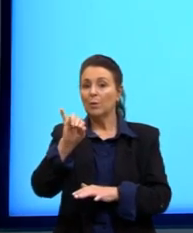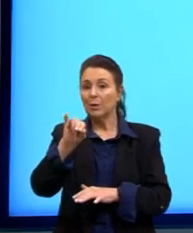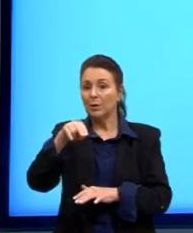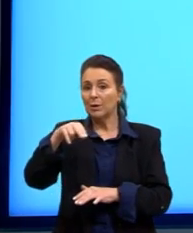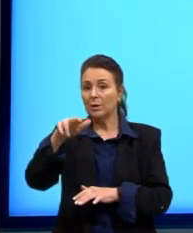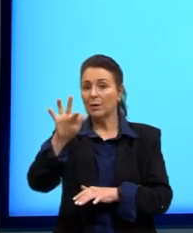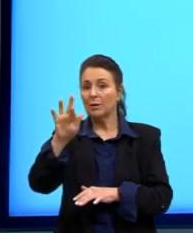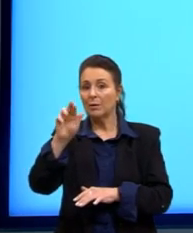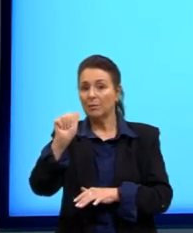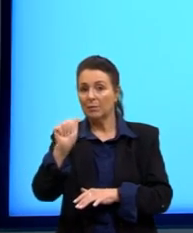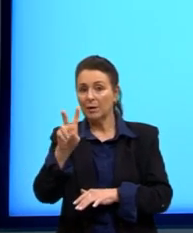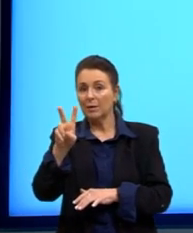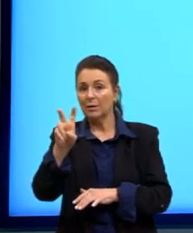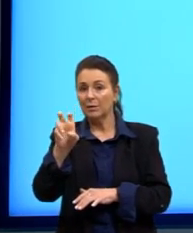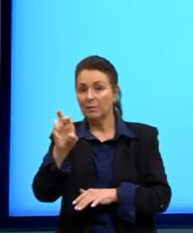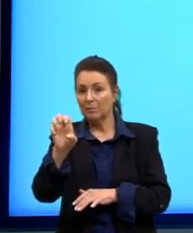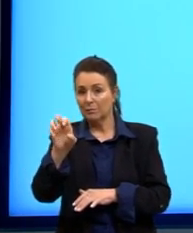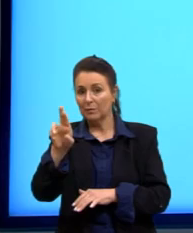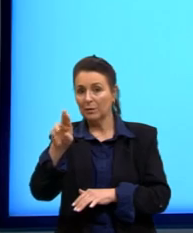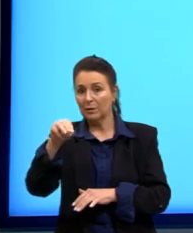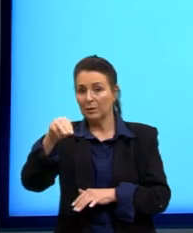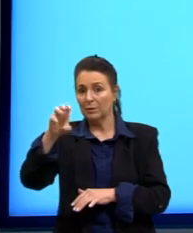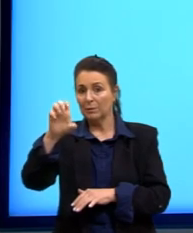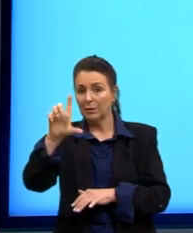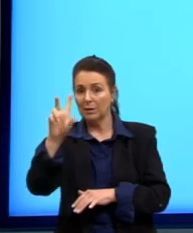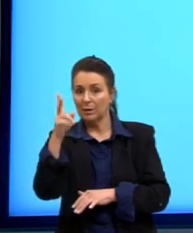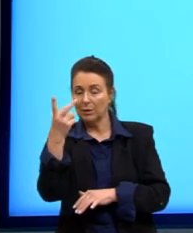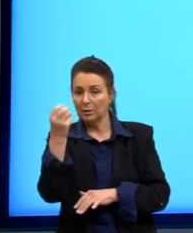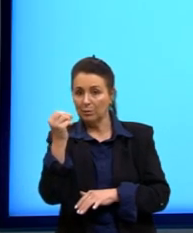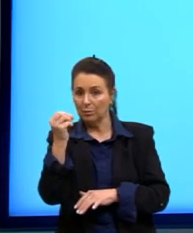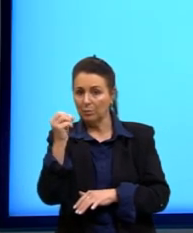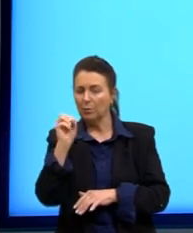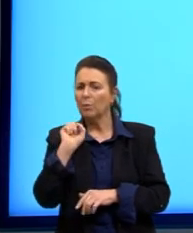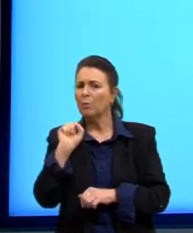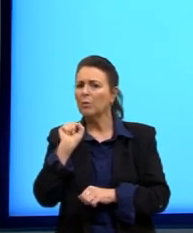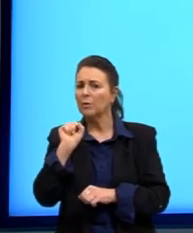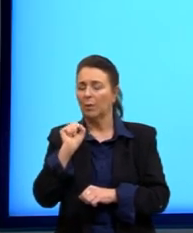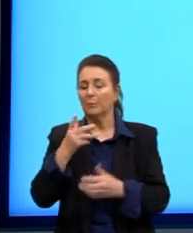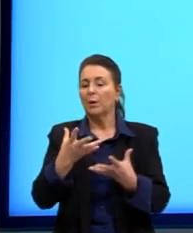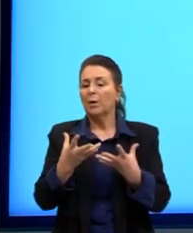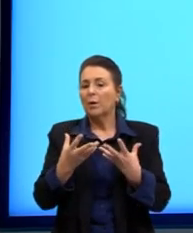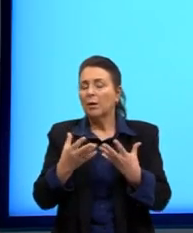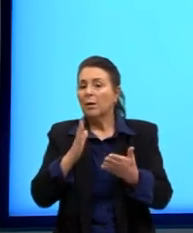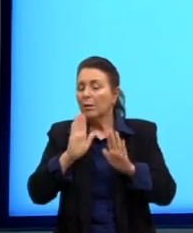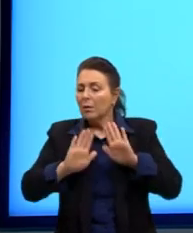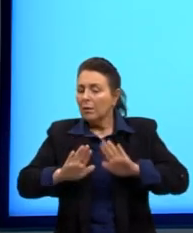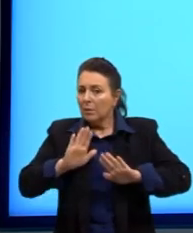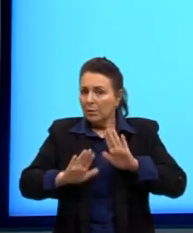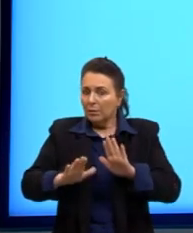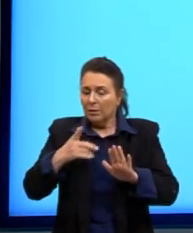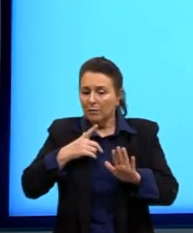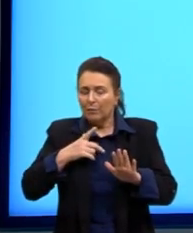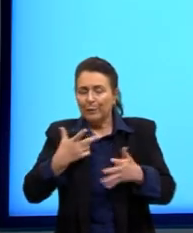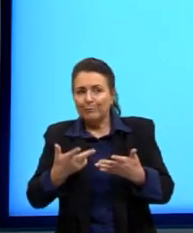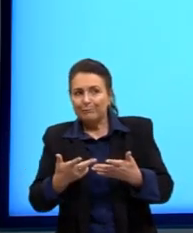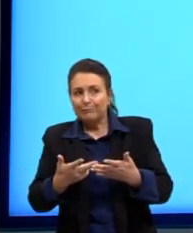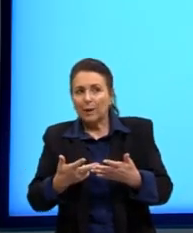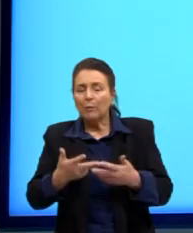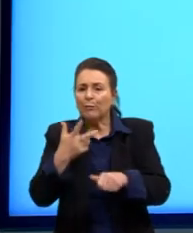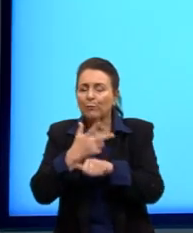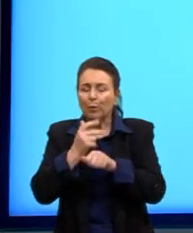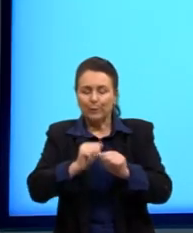que a gente chama. Então, o infravermelho, o que a gente pode associar, né? Muitas vezes, a gente vê em filmes, enfim,